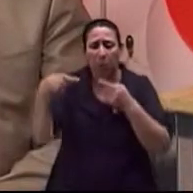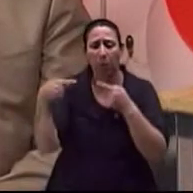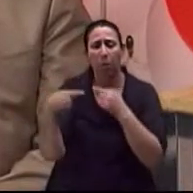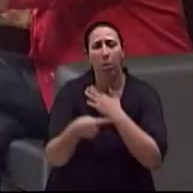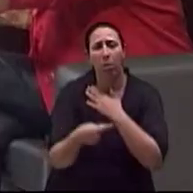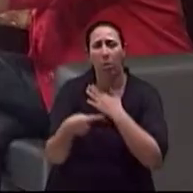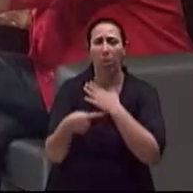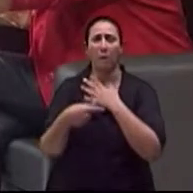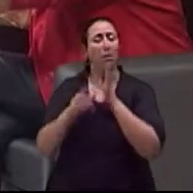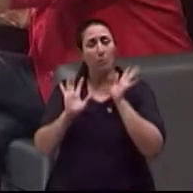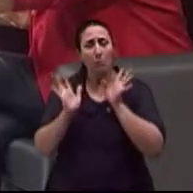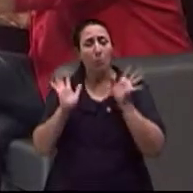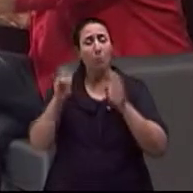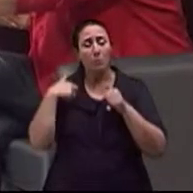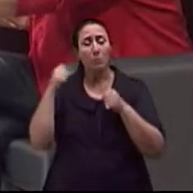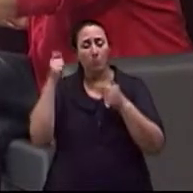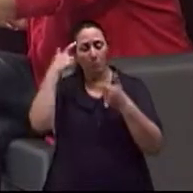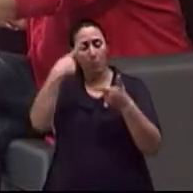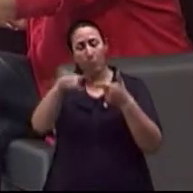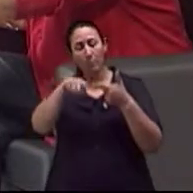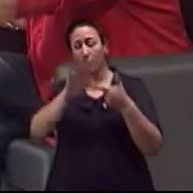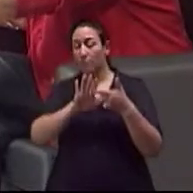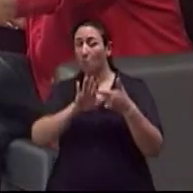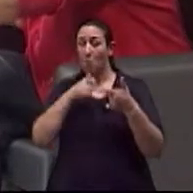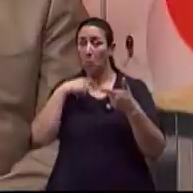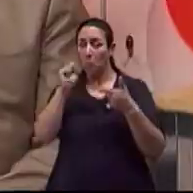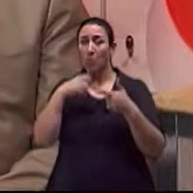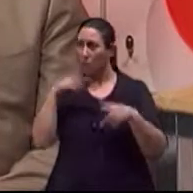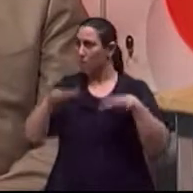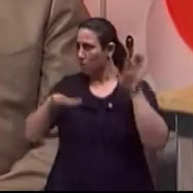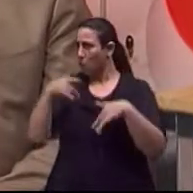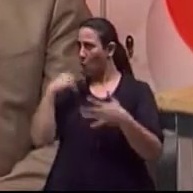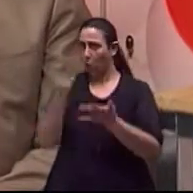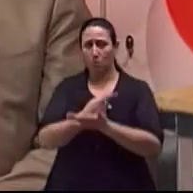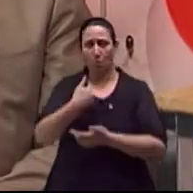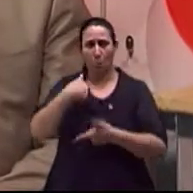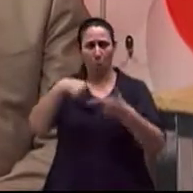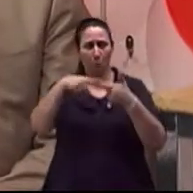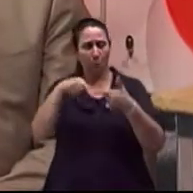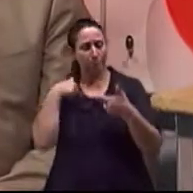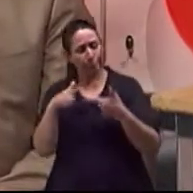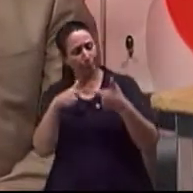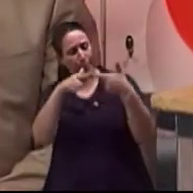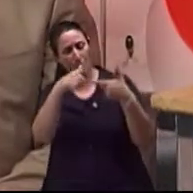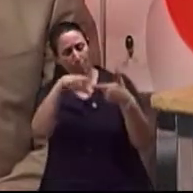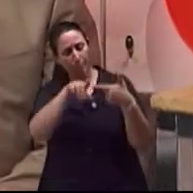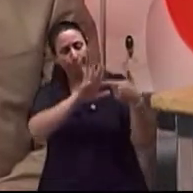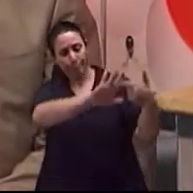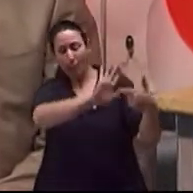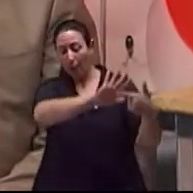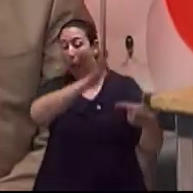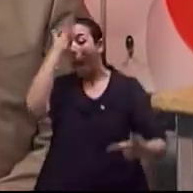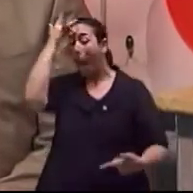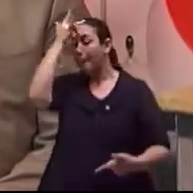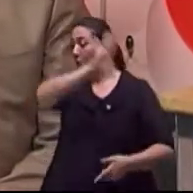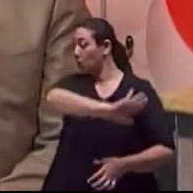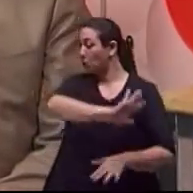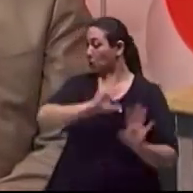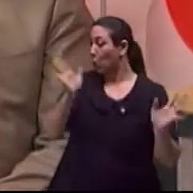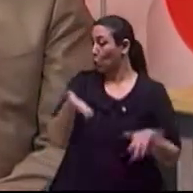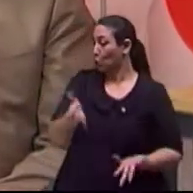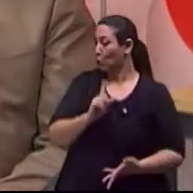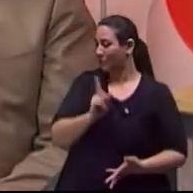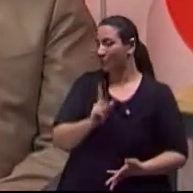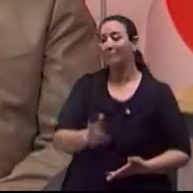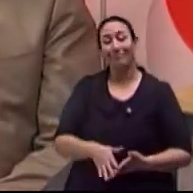digo para os meus Senta ali e espera Que só amanhã eu vou pensar em ti É uma boa forma de lidar, Ivan? Inteligente,